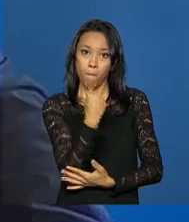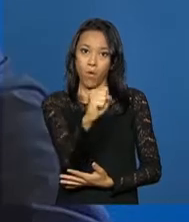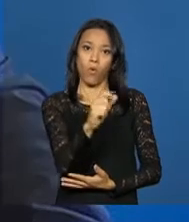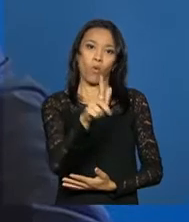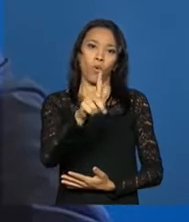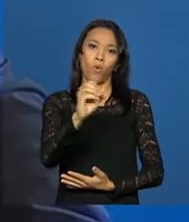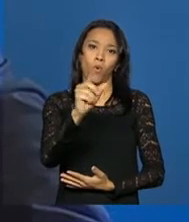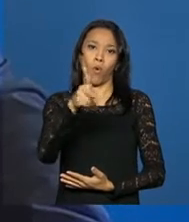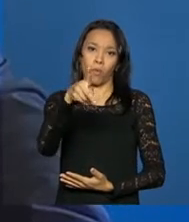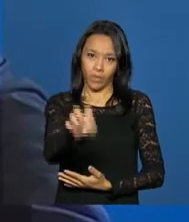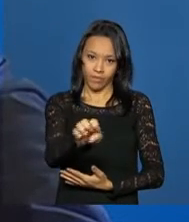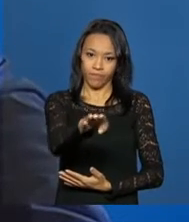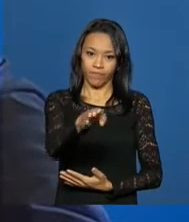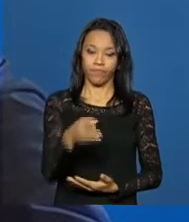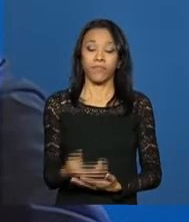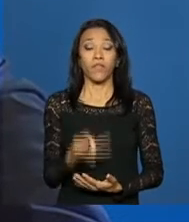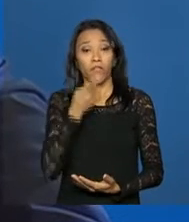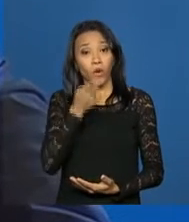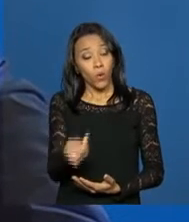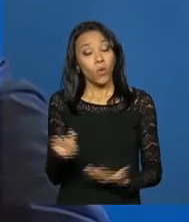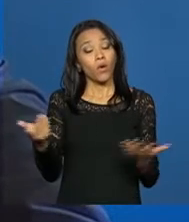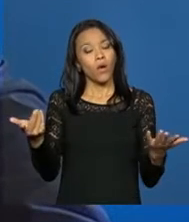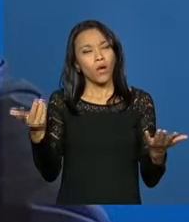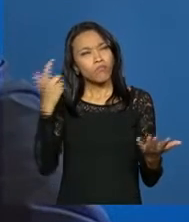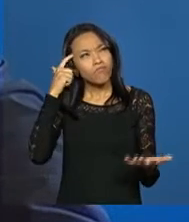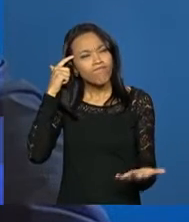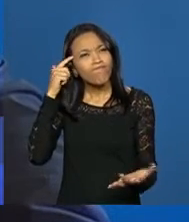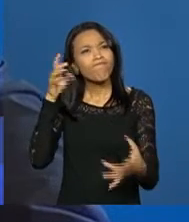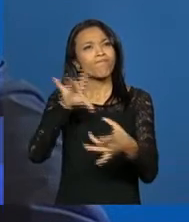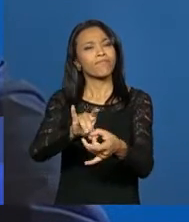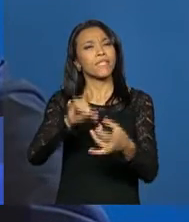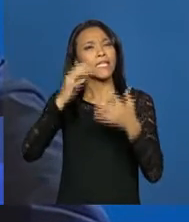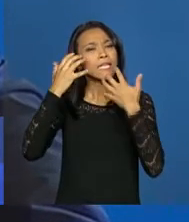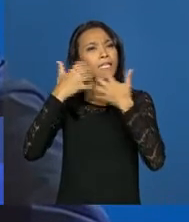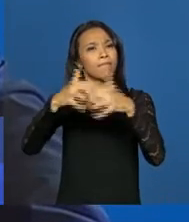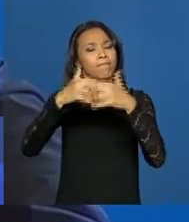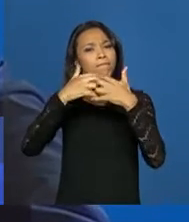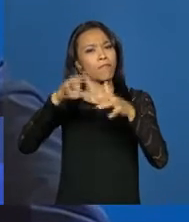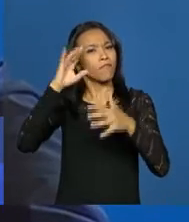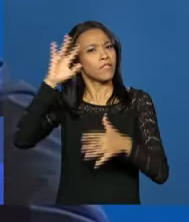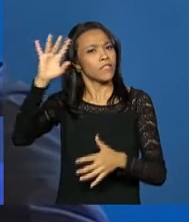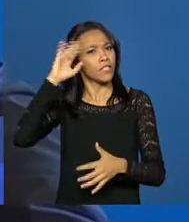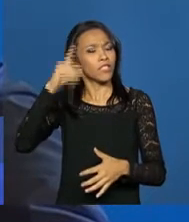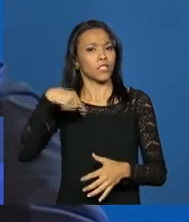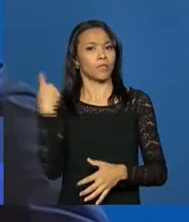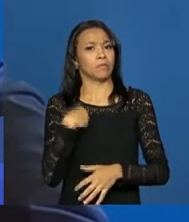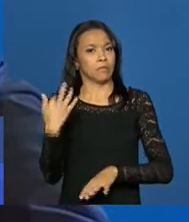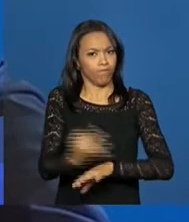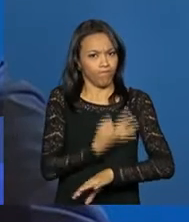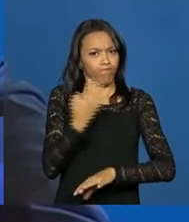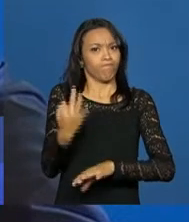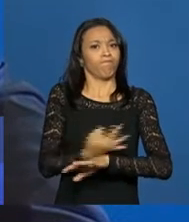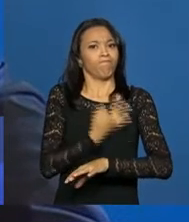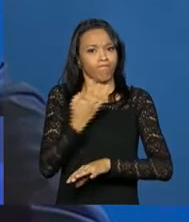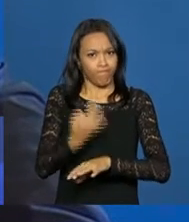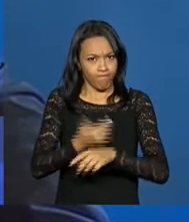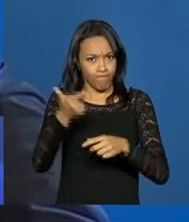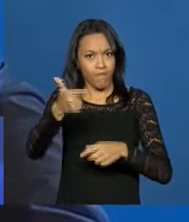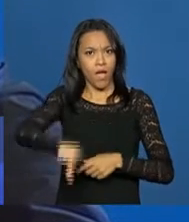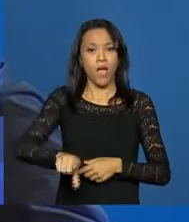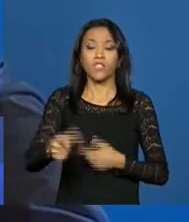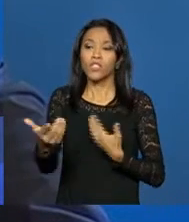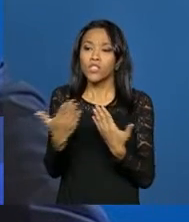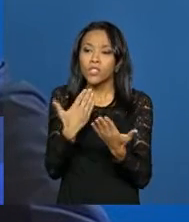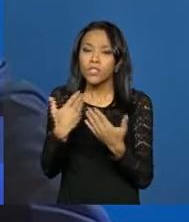ditadura. Nós devemos, nesse momento, talvez refletir a respeito da tolerância, a respeito do